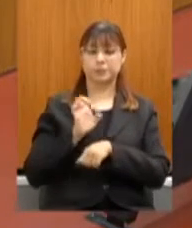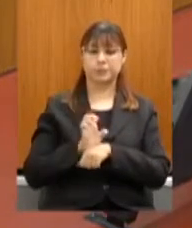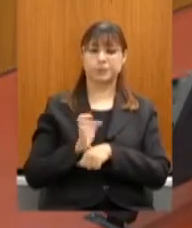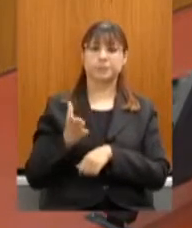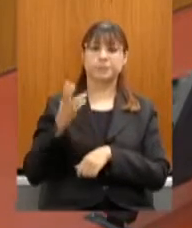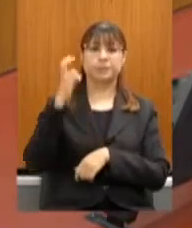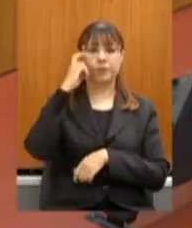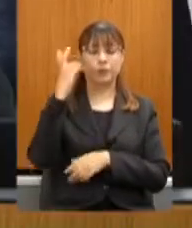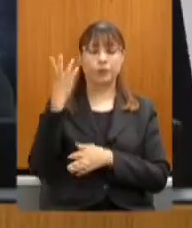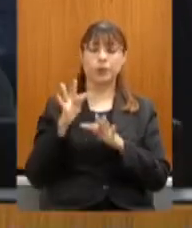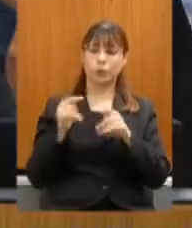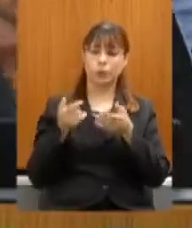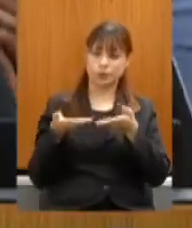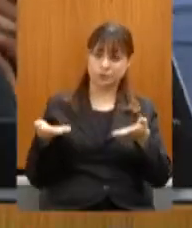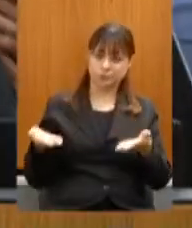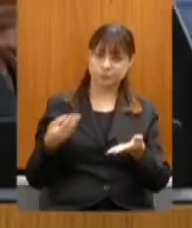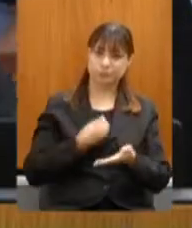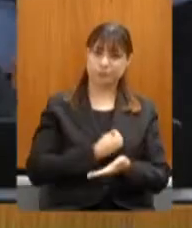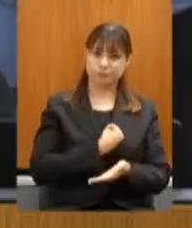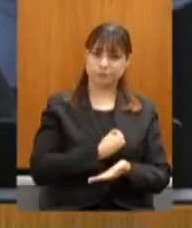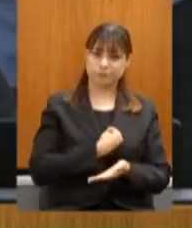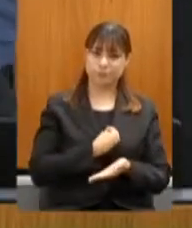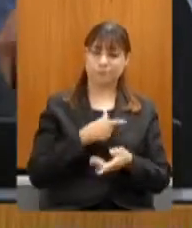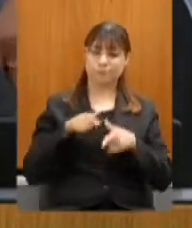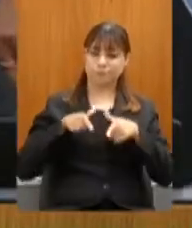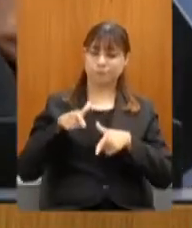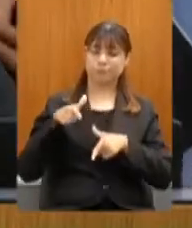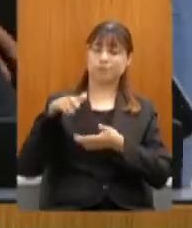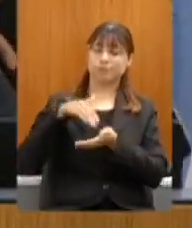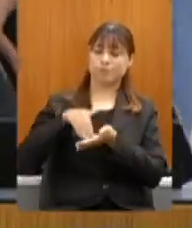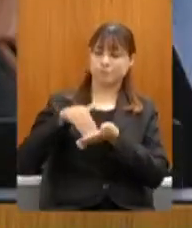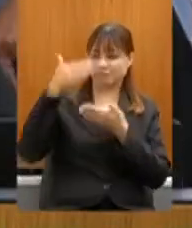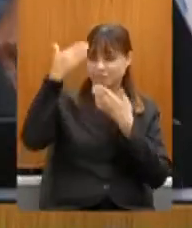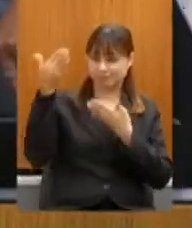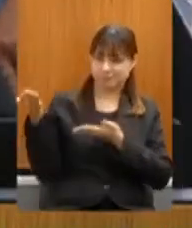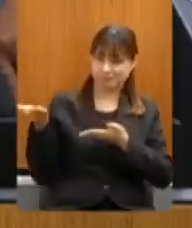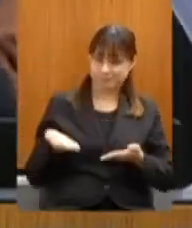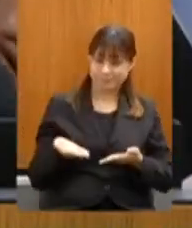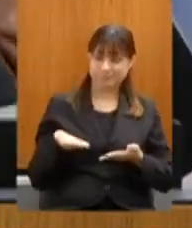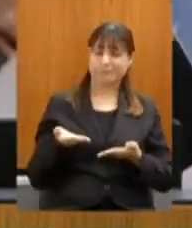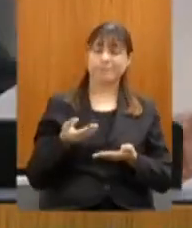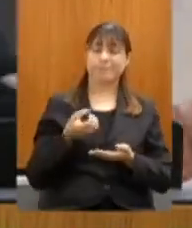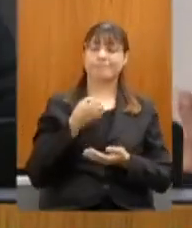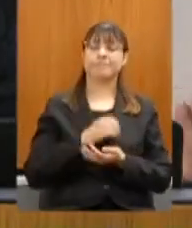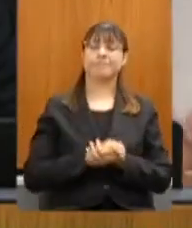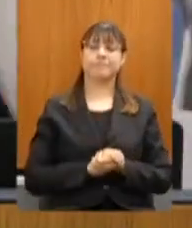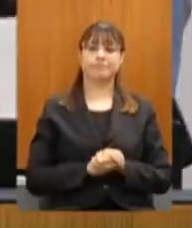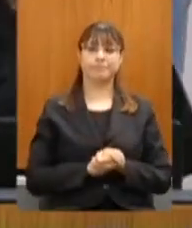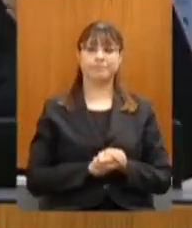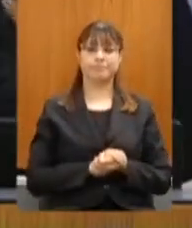A todos os integrantes da secretaria, nós muito obrigado pela presença, sejam todos bem-vindos.